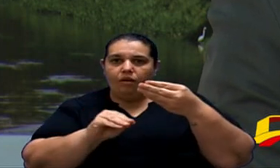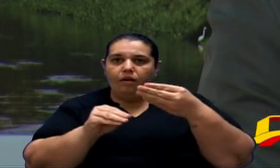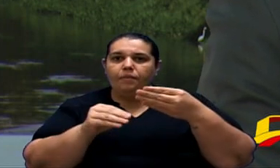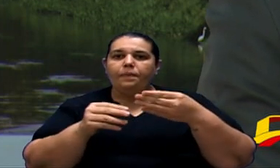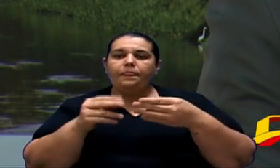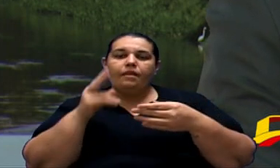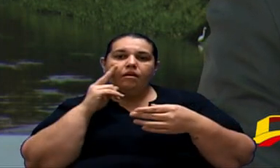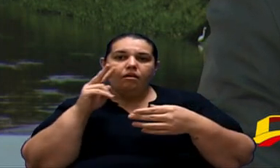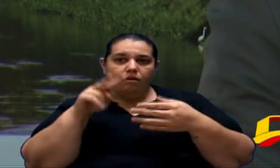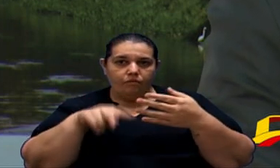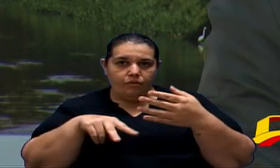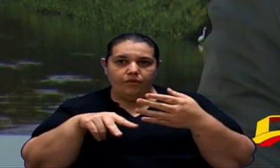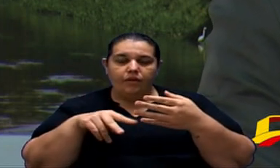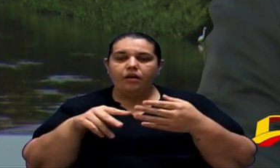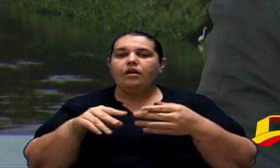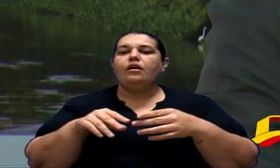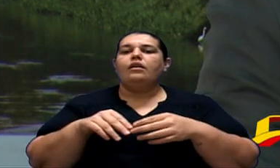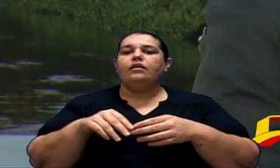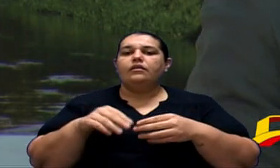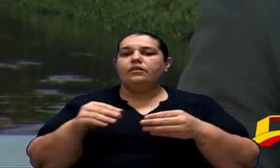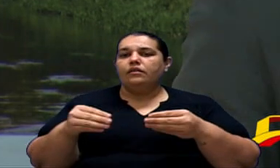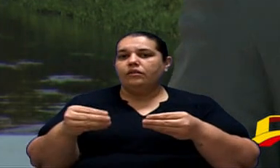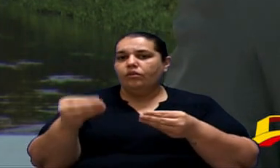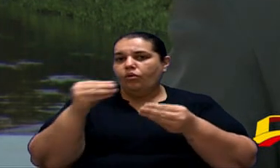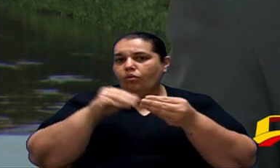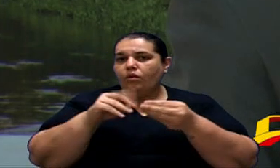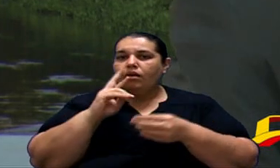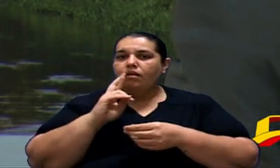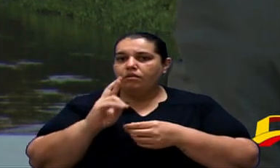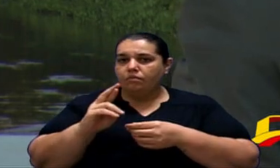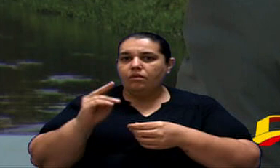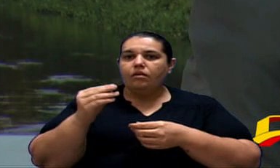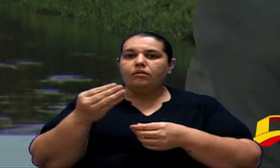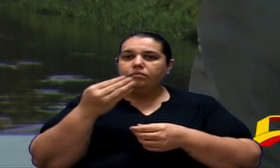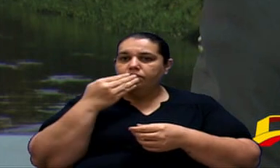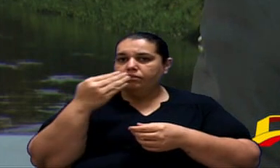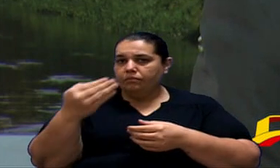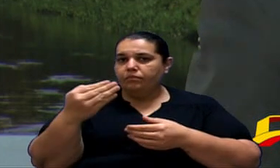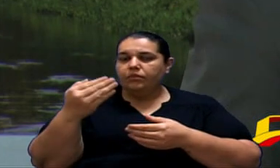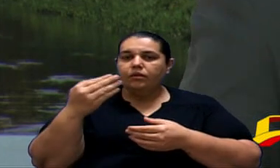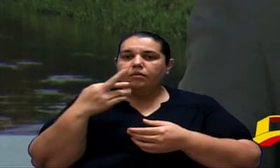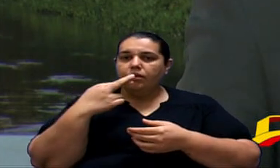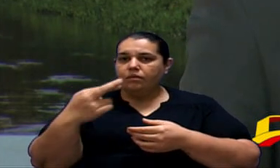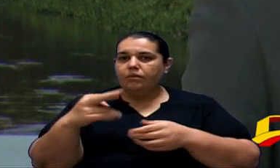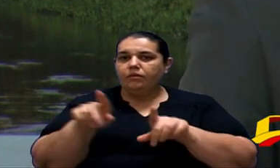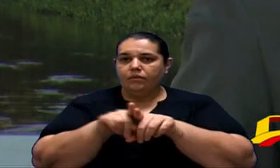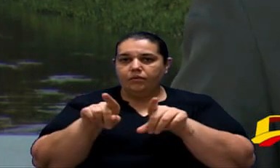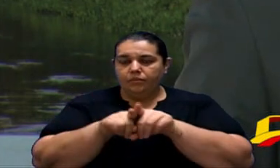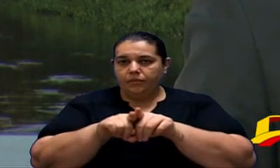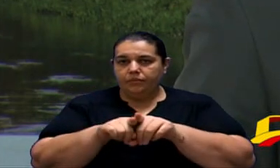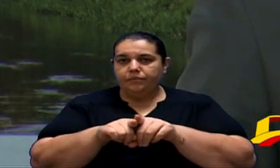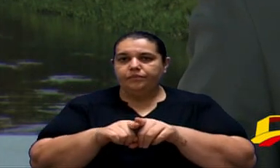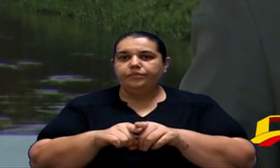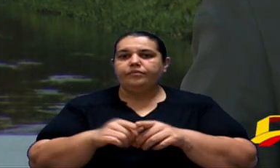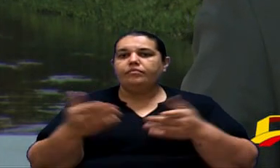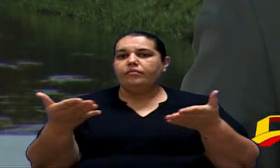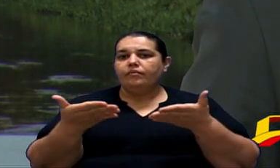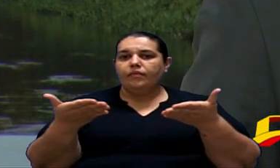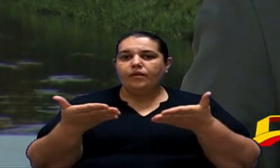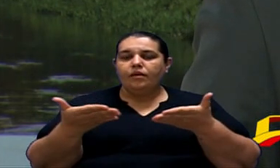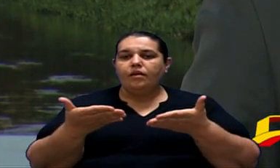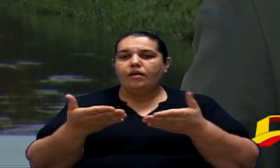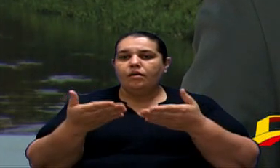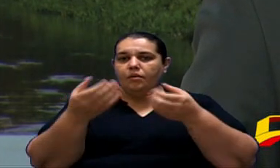Encaminhará ao presidente desta audiência As colocações Neste momento Com a palavra o